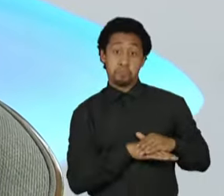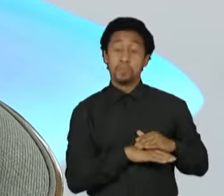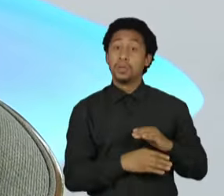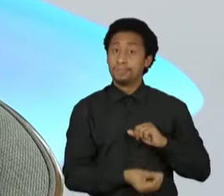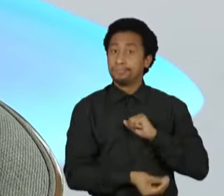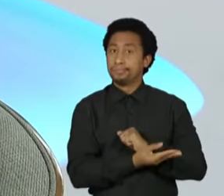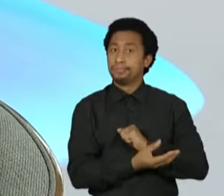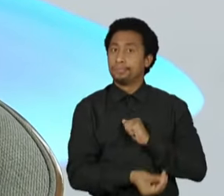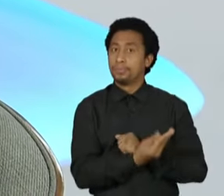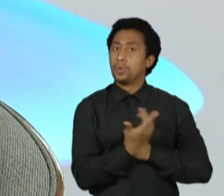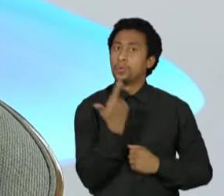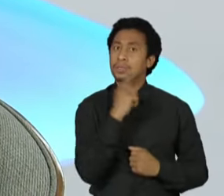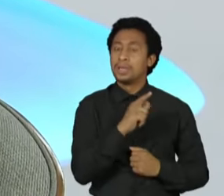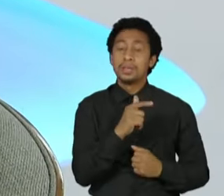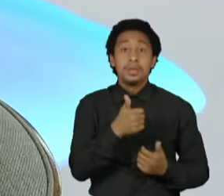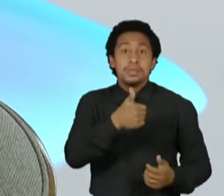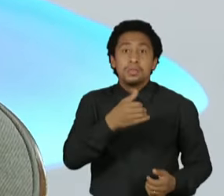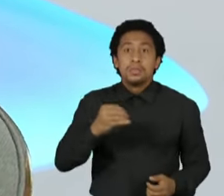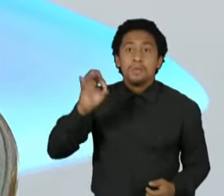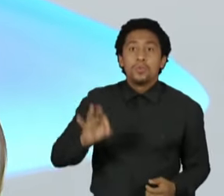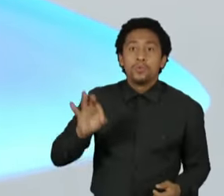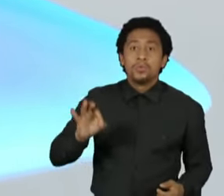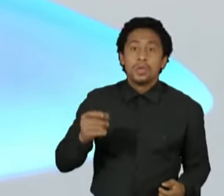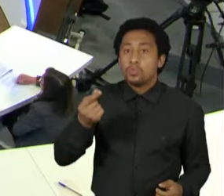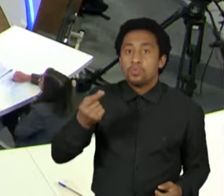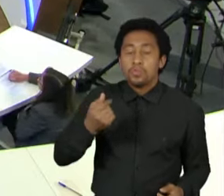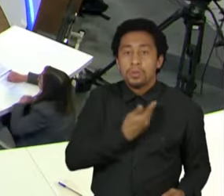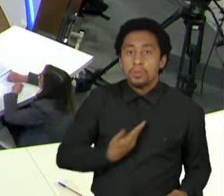É disso que nós estamos tratando quando falamos de orçamento secreto.